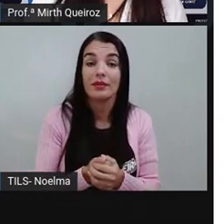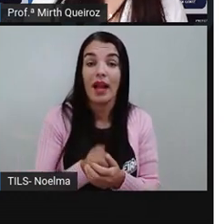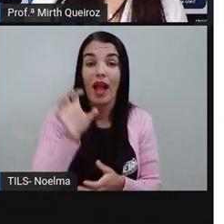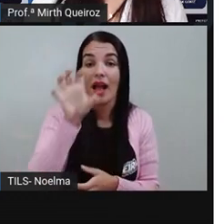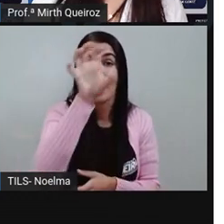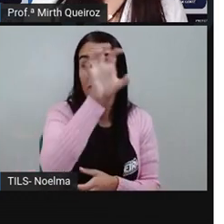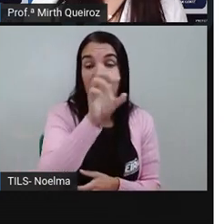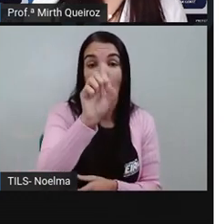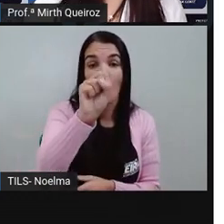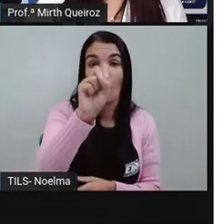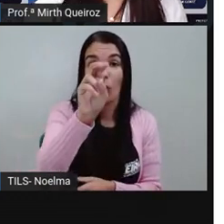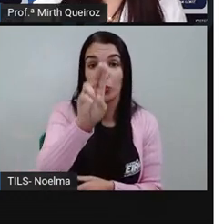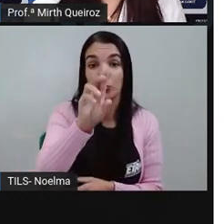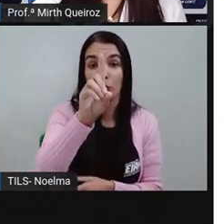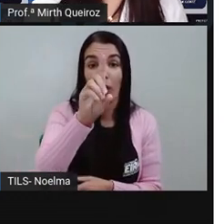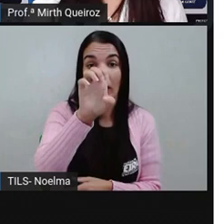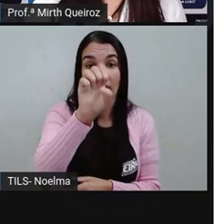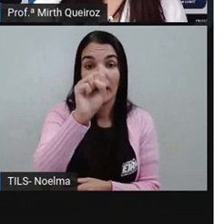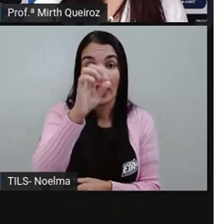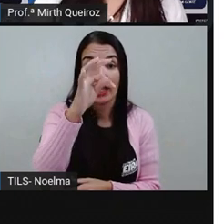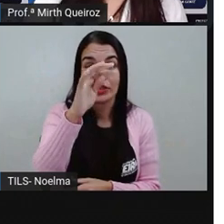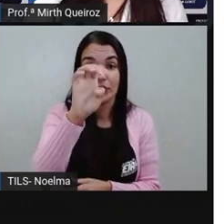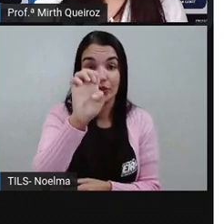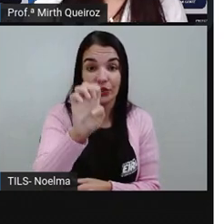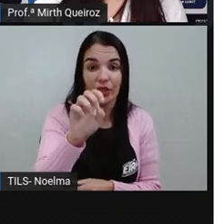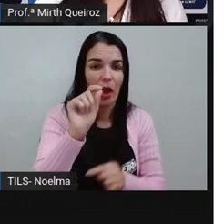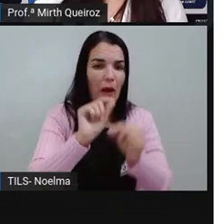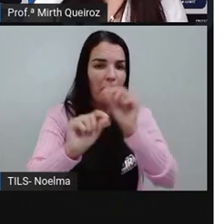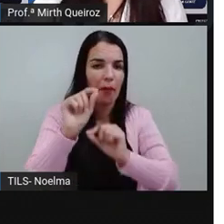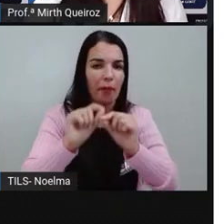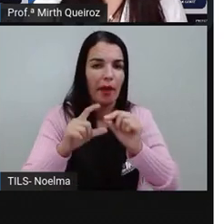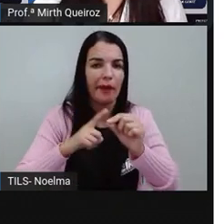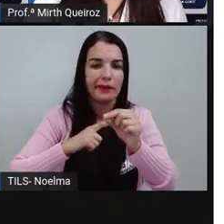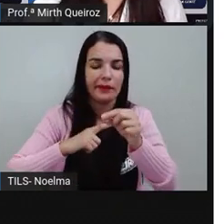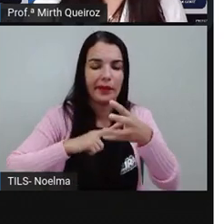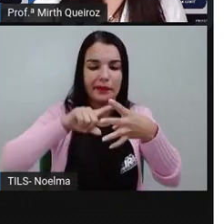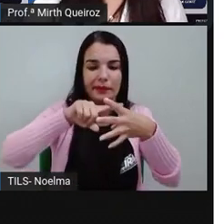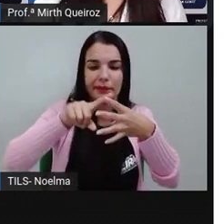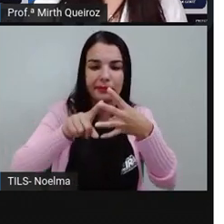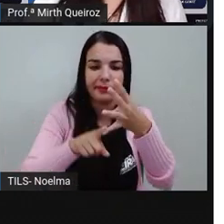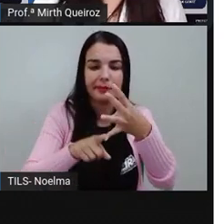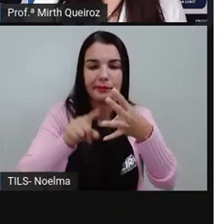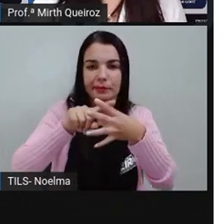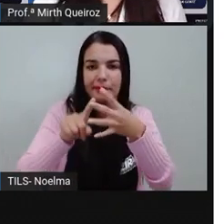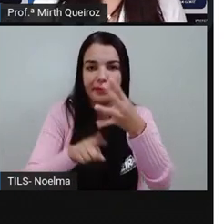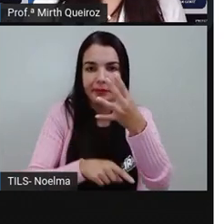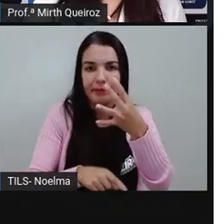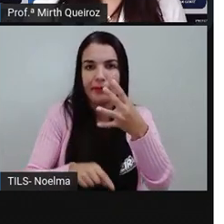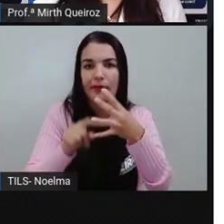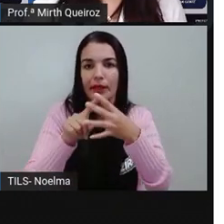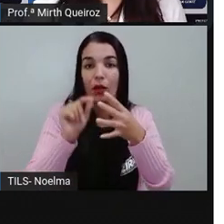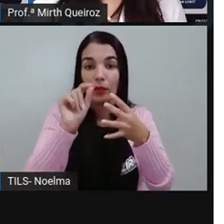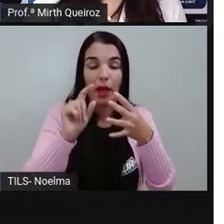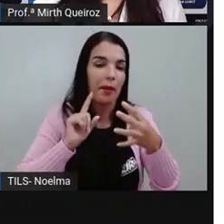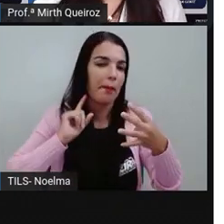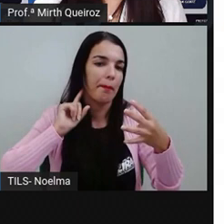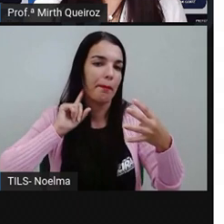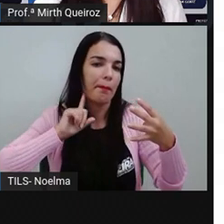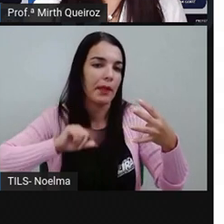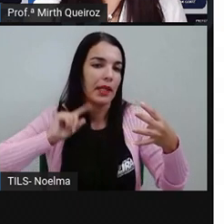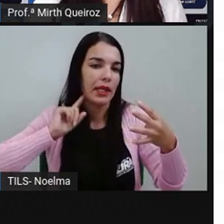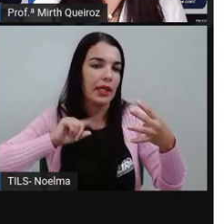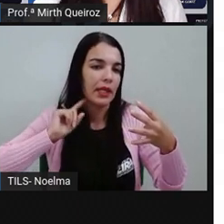a região sudeste. A região sudeste, ela é composta por Minas Gerais,